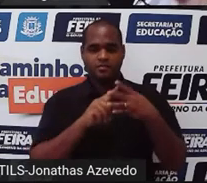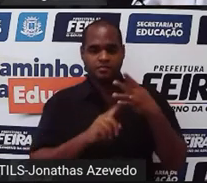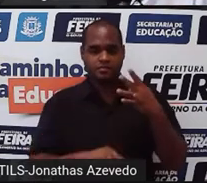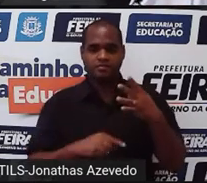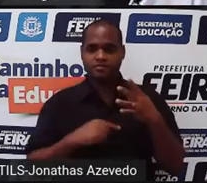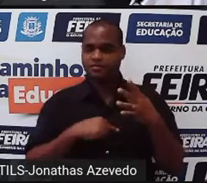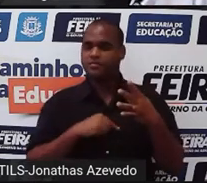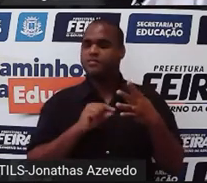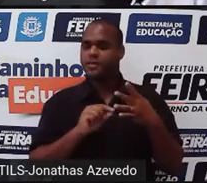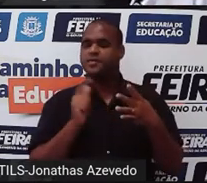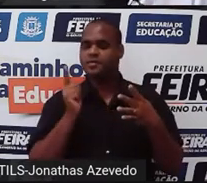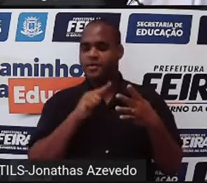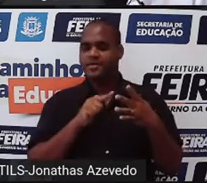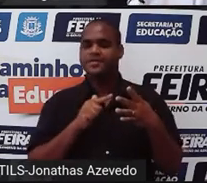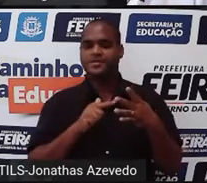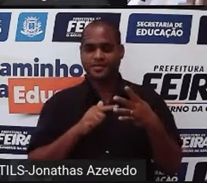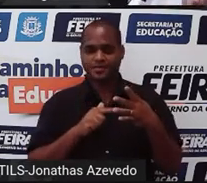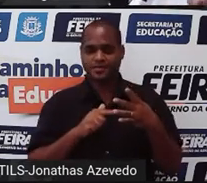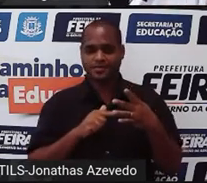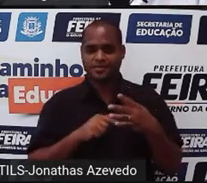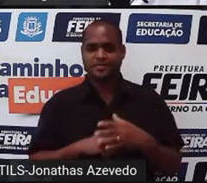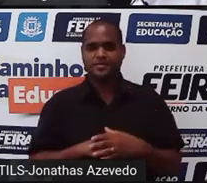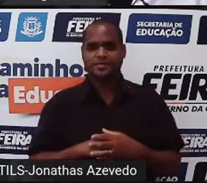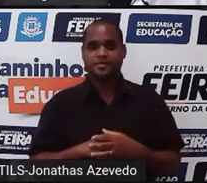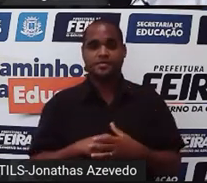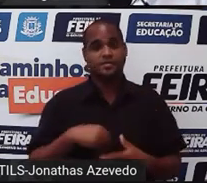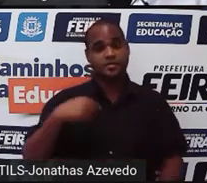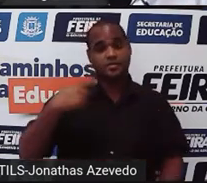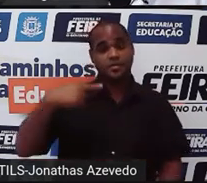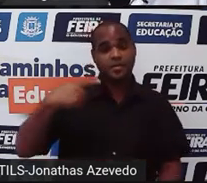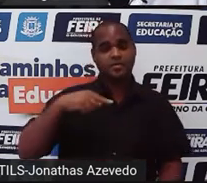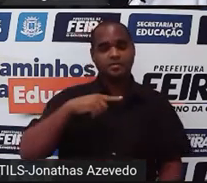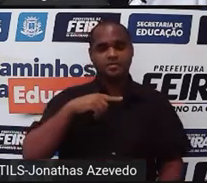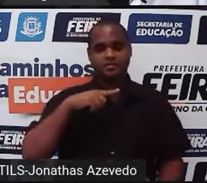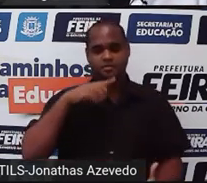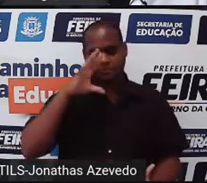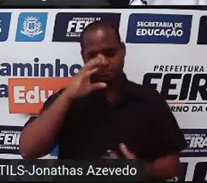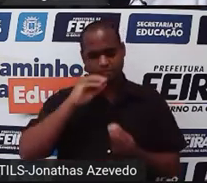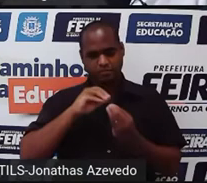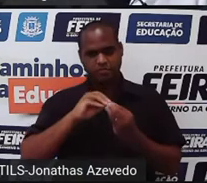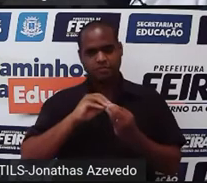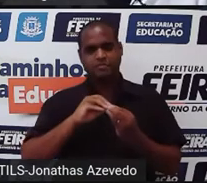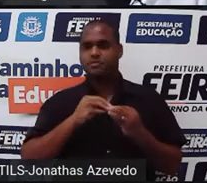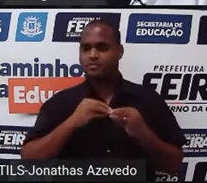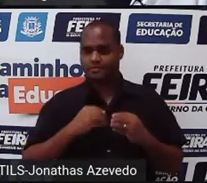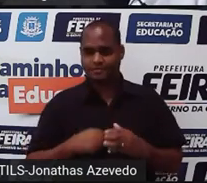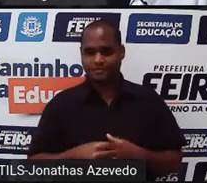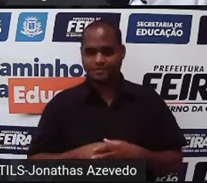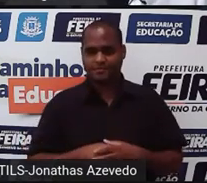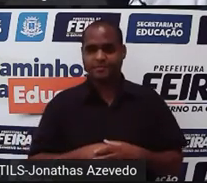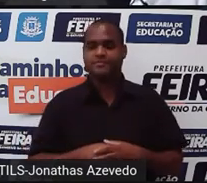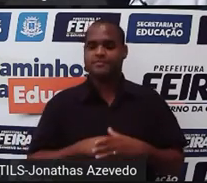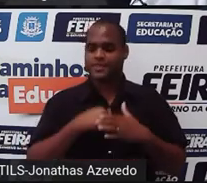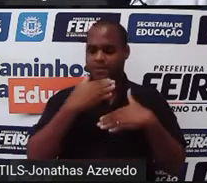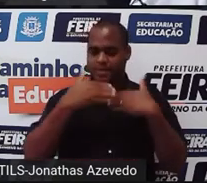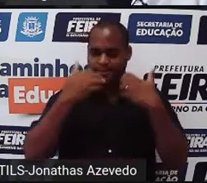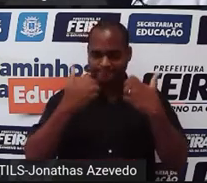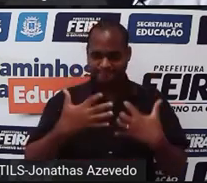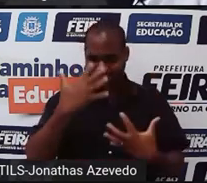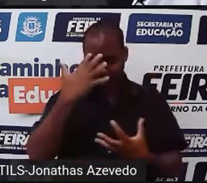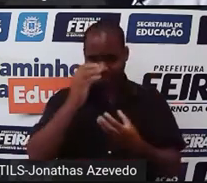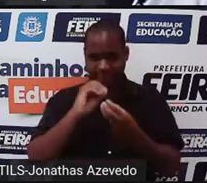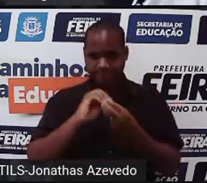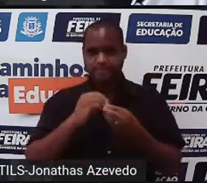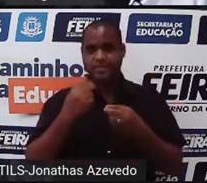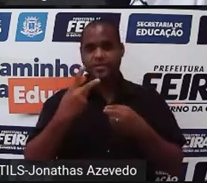etapas, tá bom? A primeira etapa é a compreensão. Depois da compreensão, a